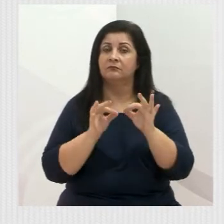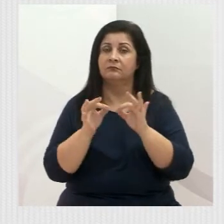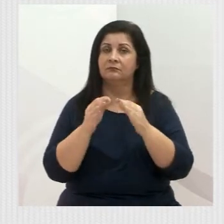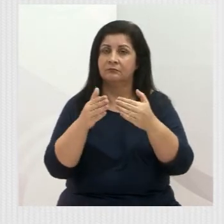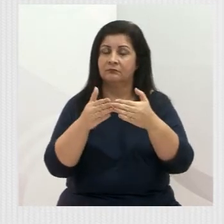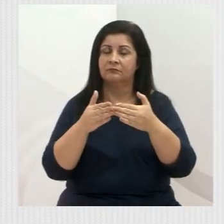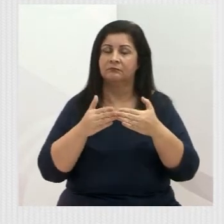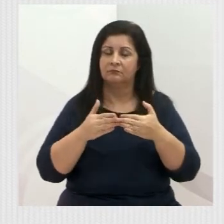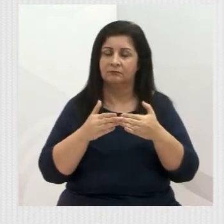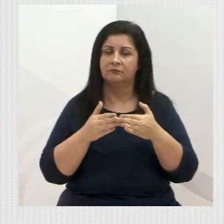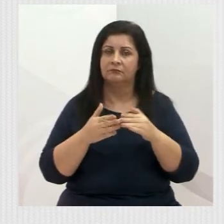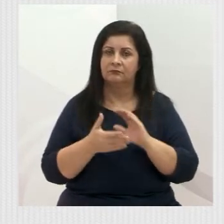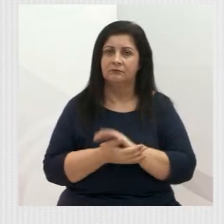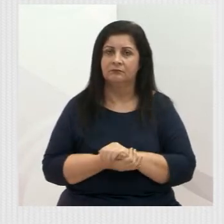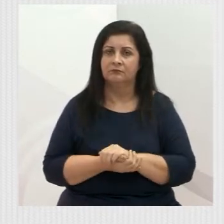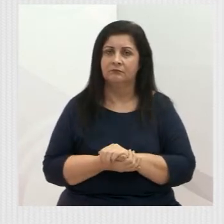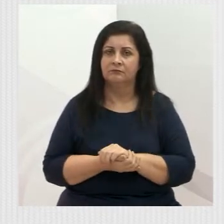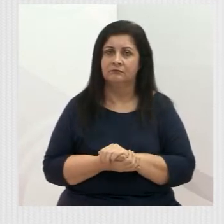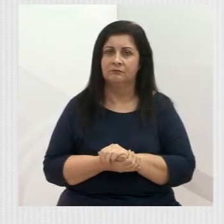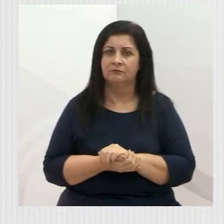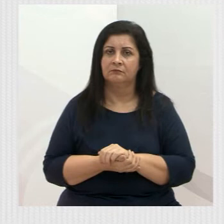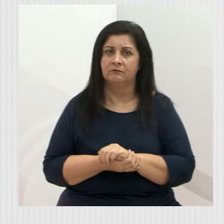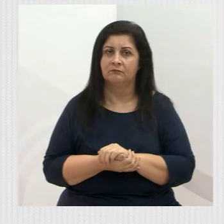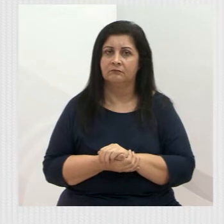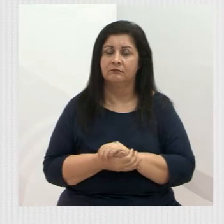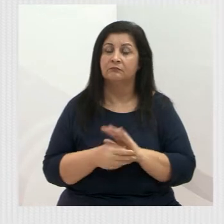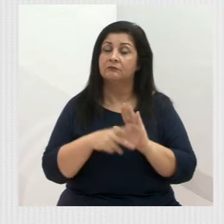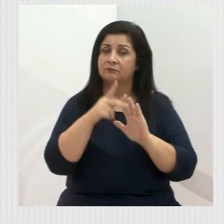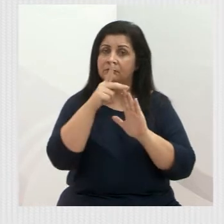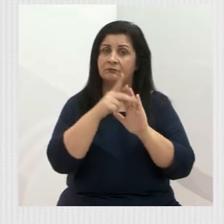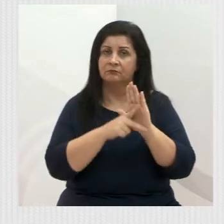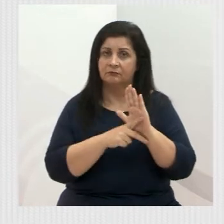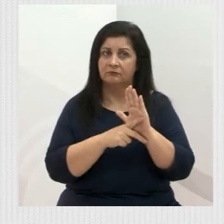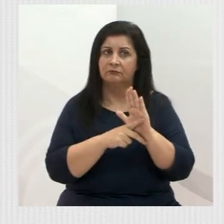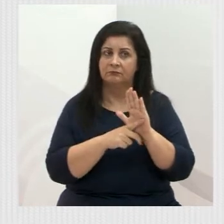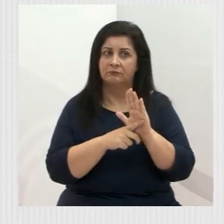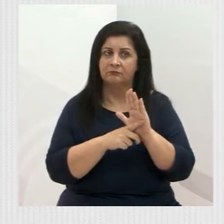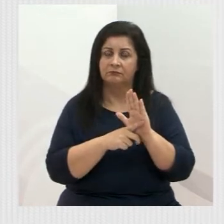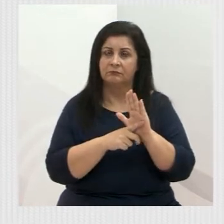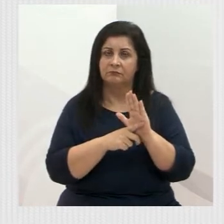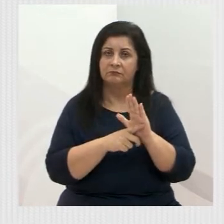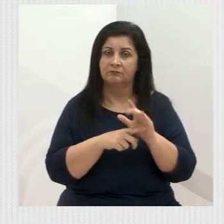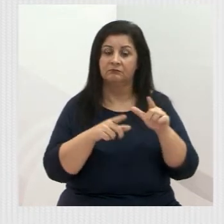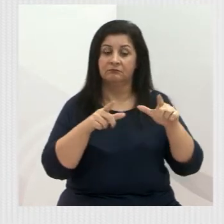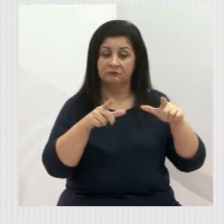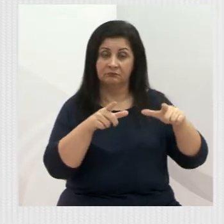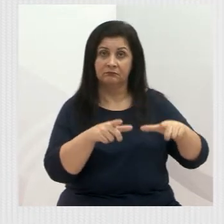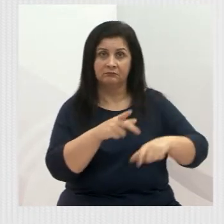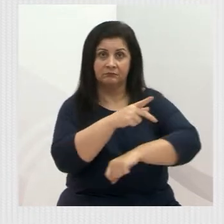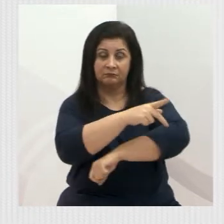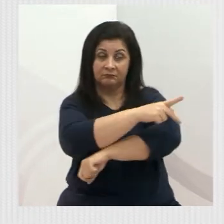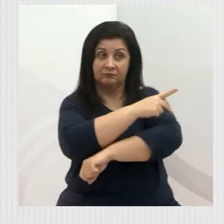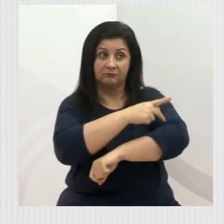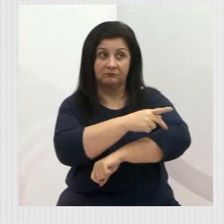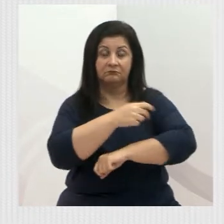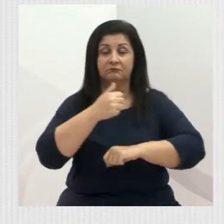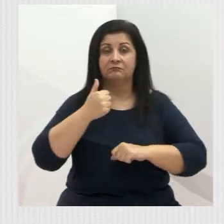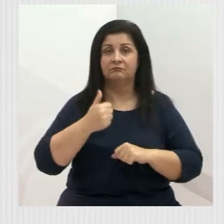levamos essa indicação, e no projeto Nosso Lugar foi atendido na Praça Pedro Guiri.